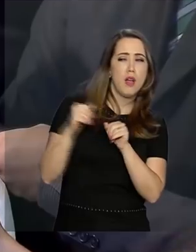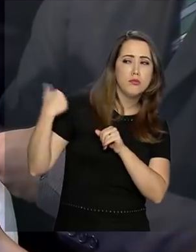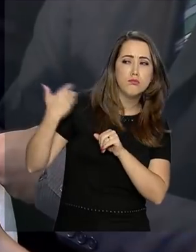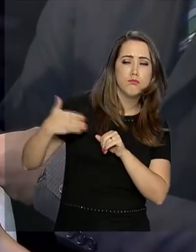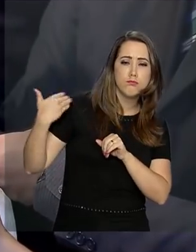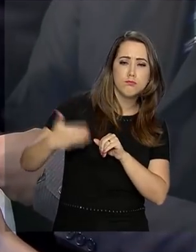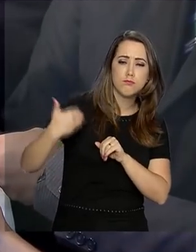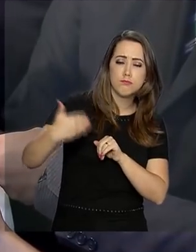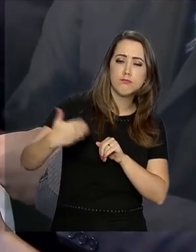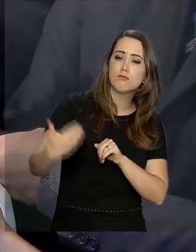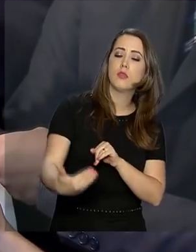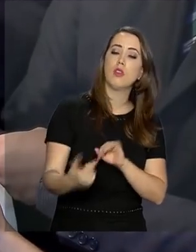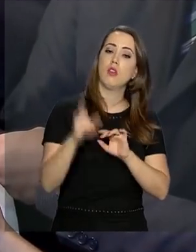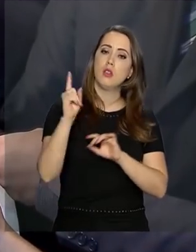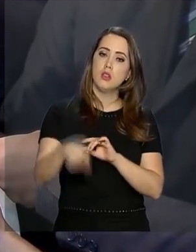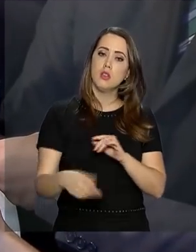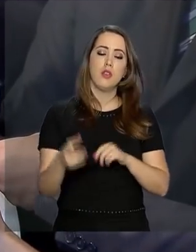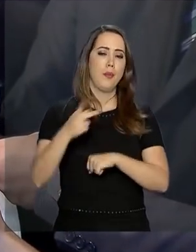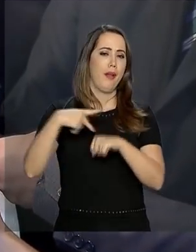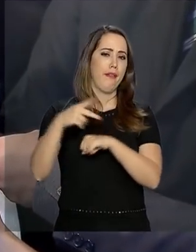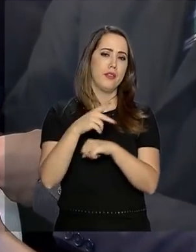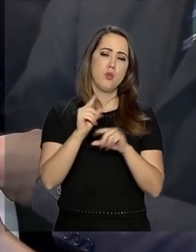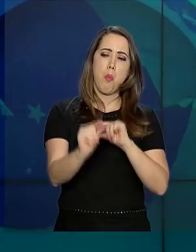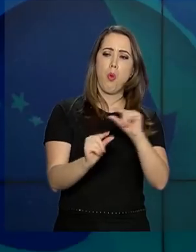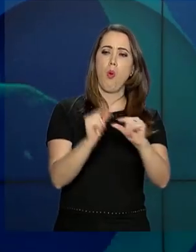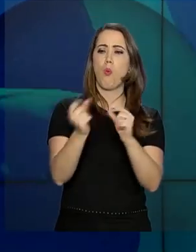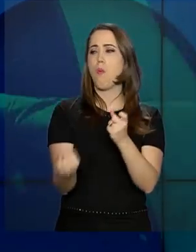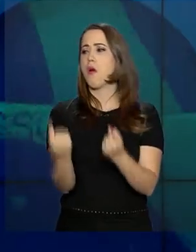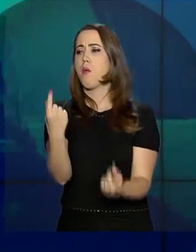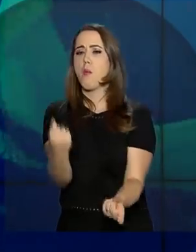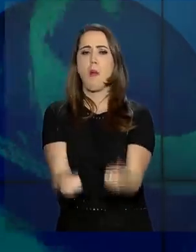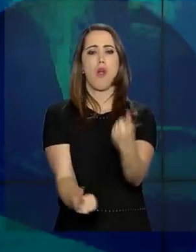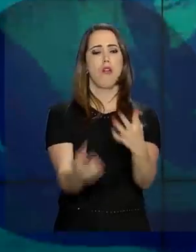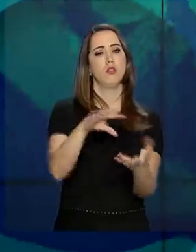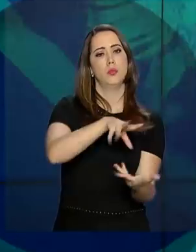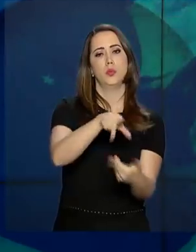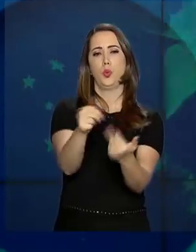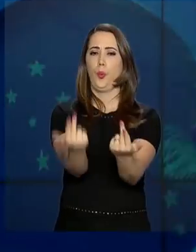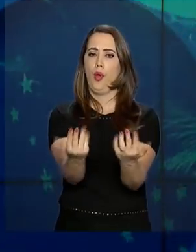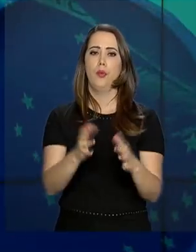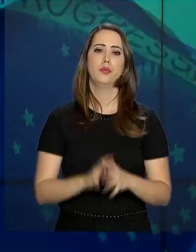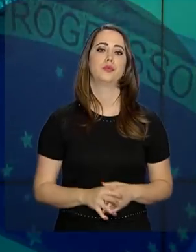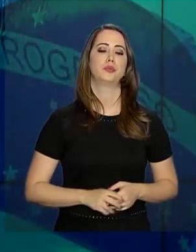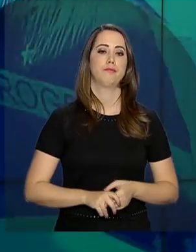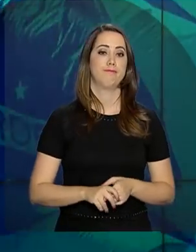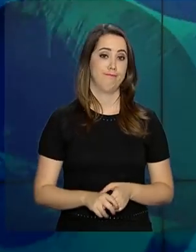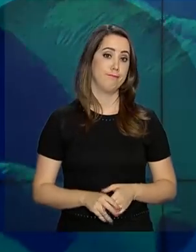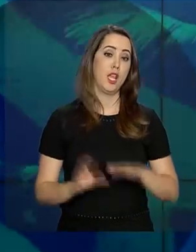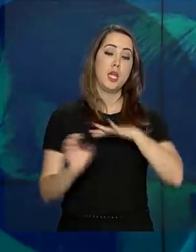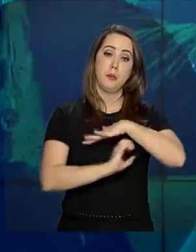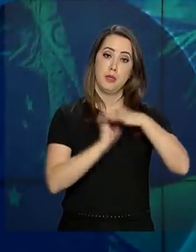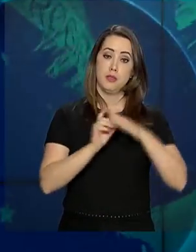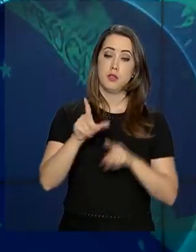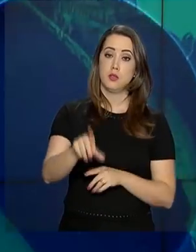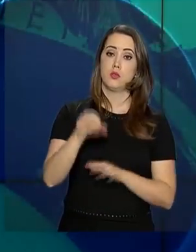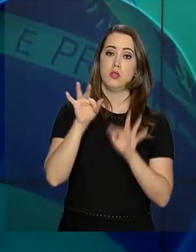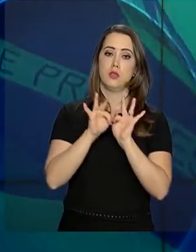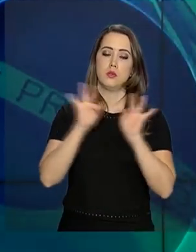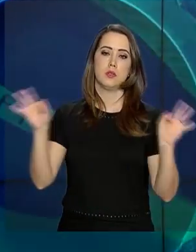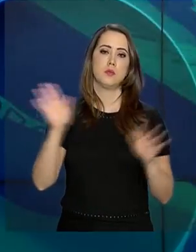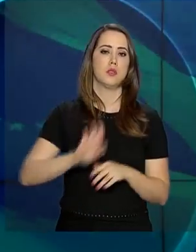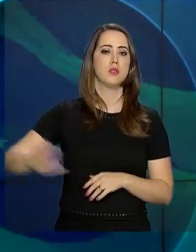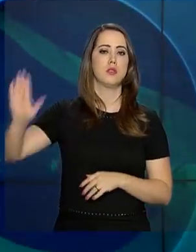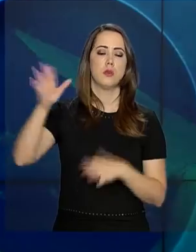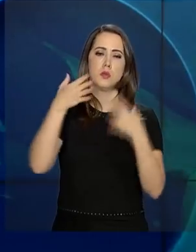o que ele vem encaminhando, que são poucos países no mundo que tem. Empresários que optaram pelo Simples Nacional devem ficar